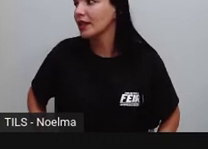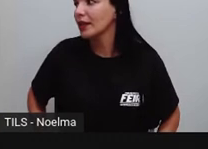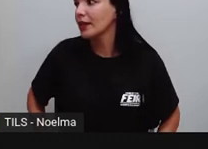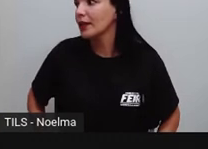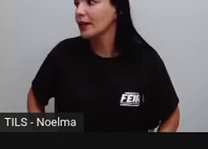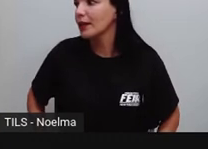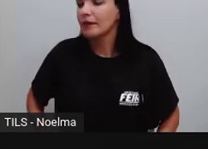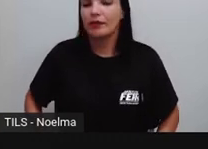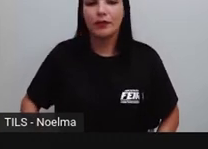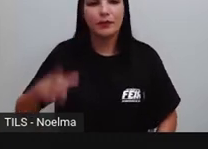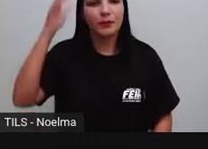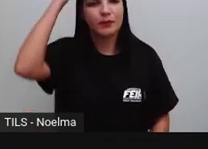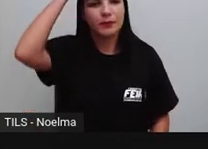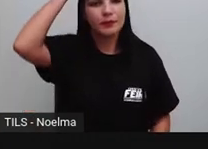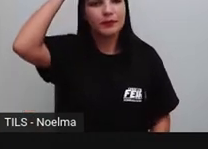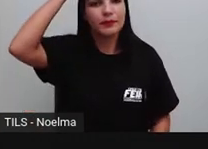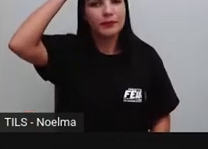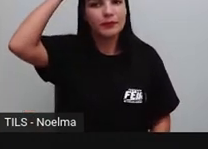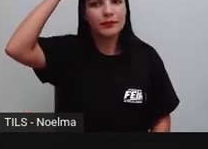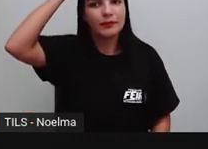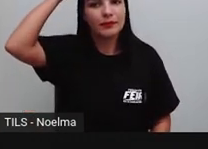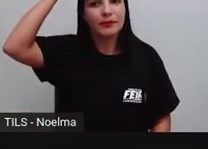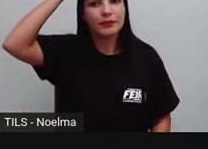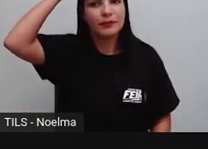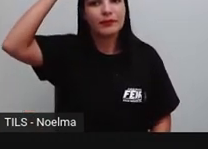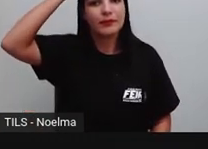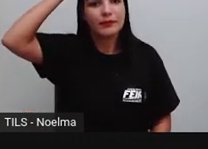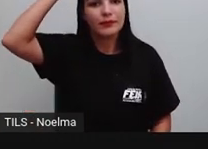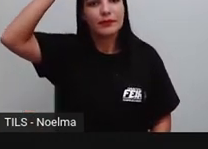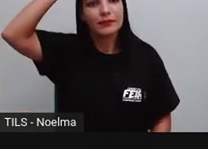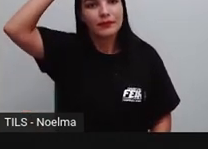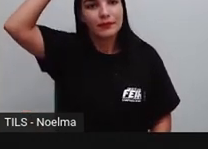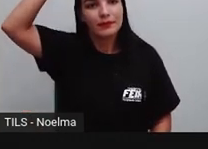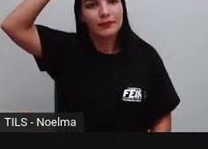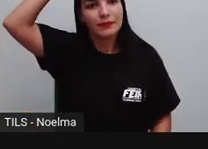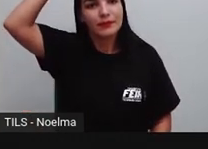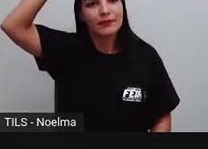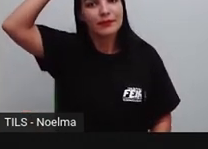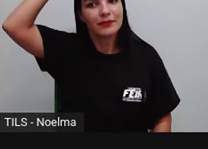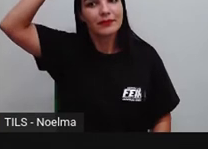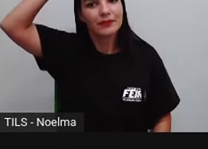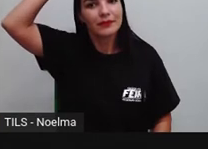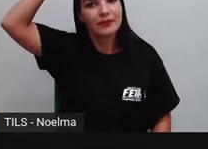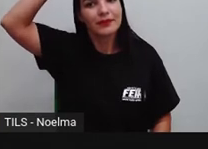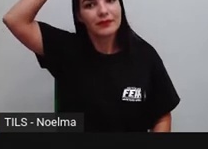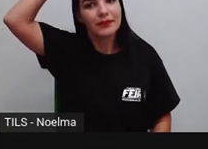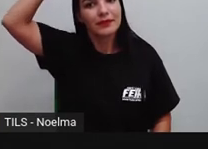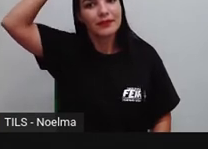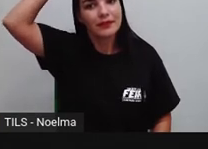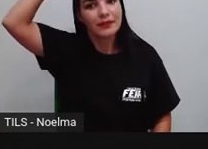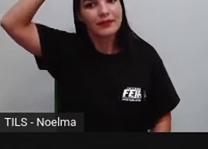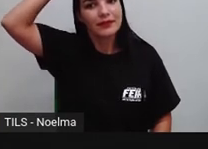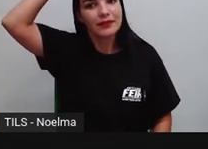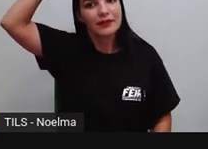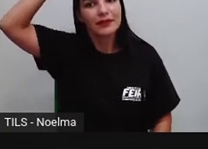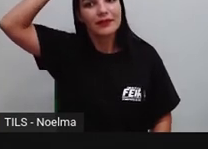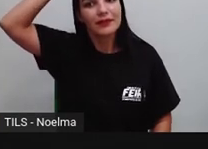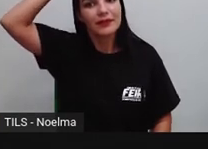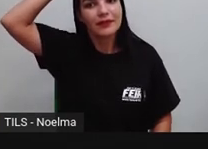Fazer, é, ui. Ser, ser, Oh, meu Deus do que erro, bárbaro. Ser e fazer. Pronto.